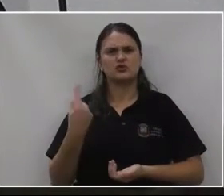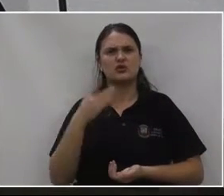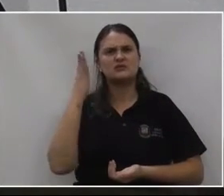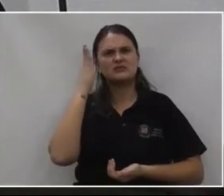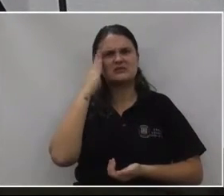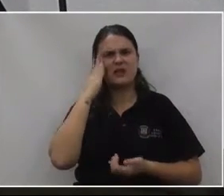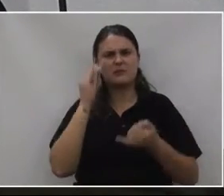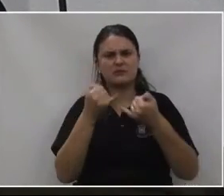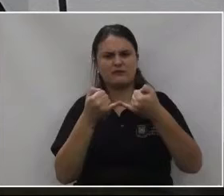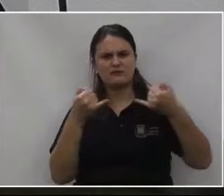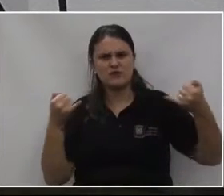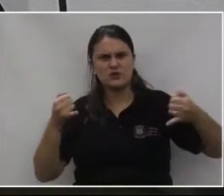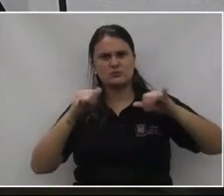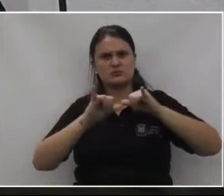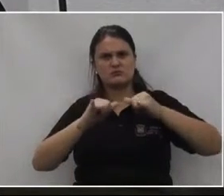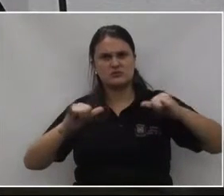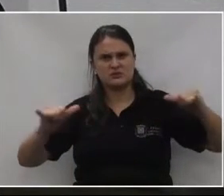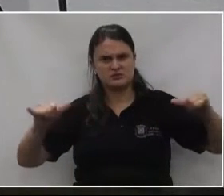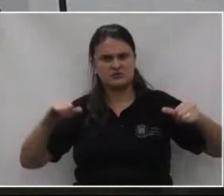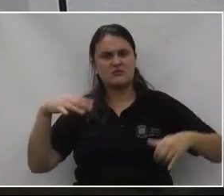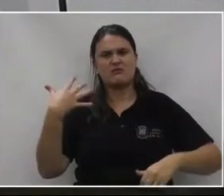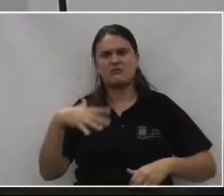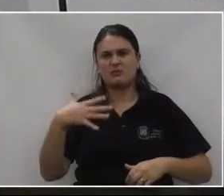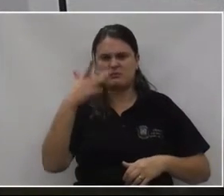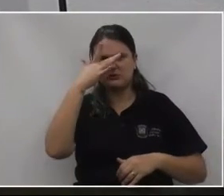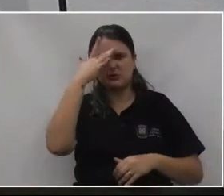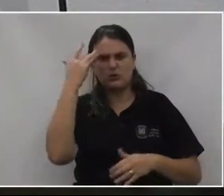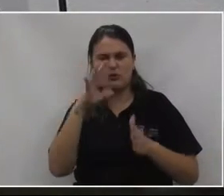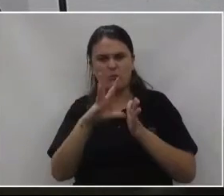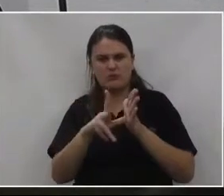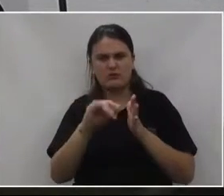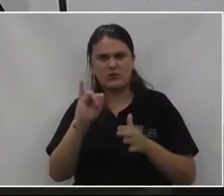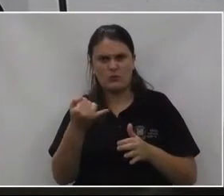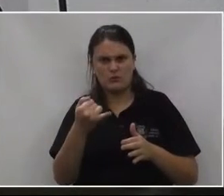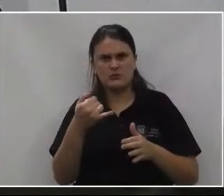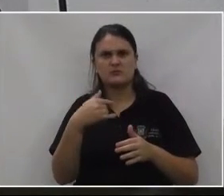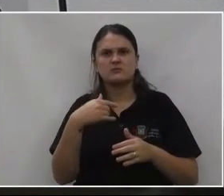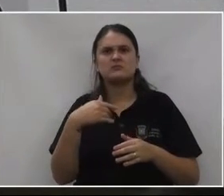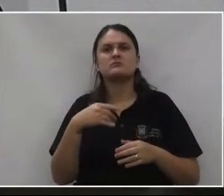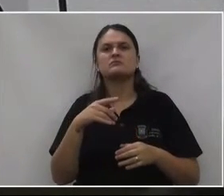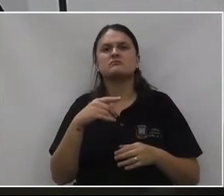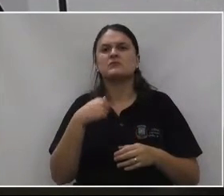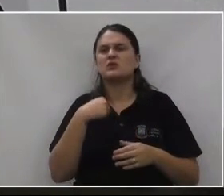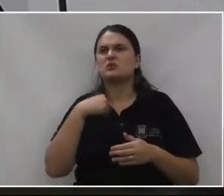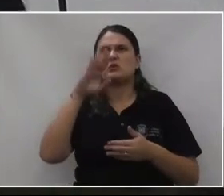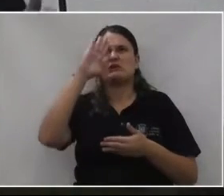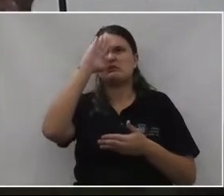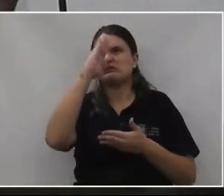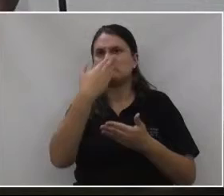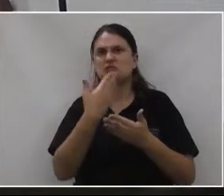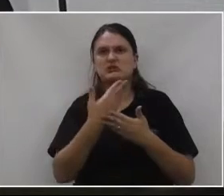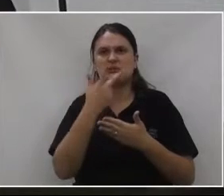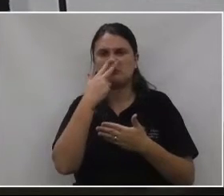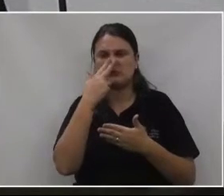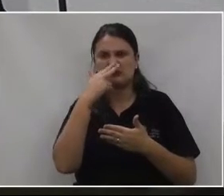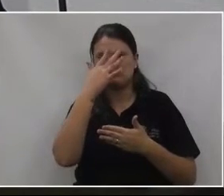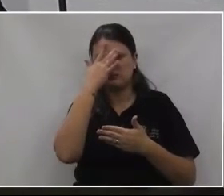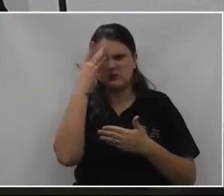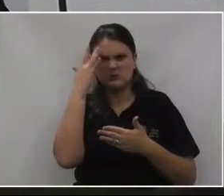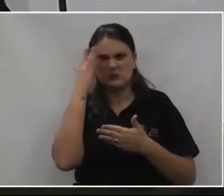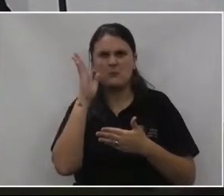esses cabos de cobre que o pessoal tanto, a gente sabe na BR foi roubado, não acredito que seja o vagabundo,